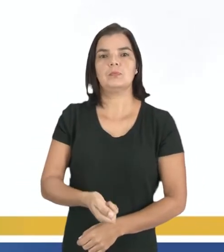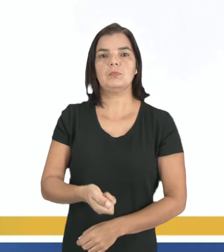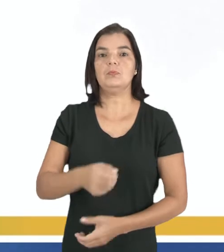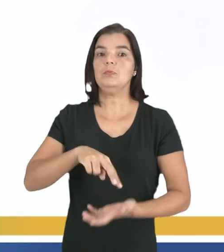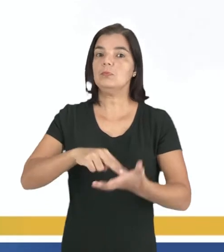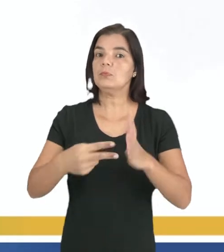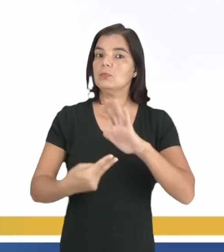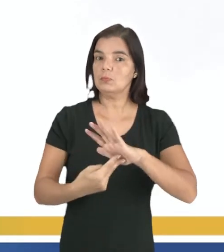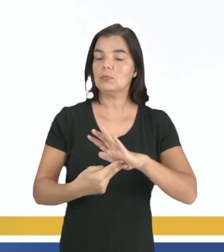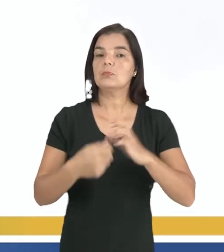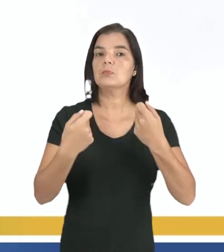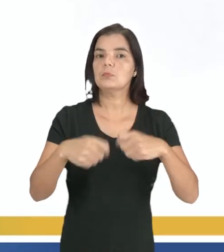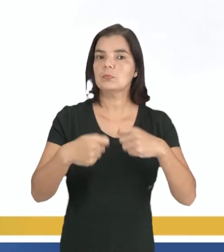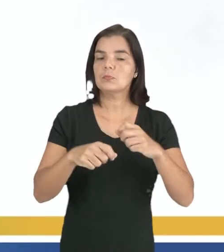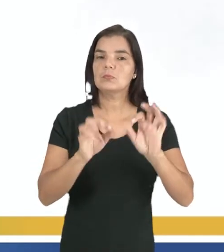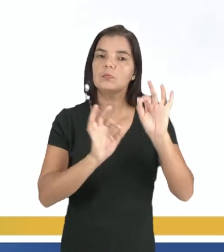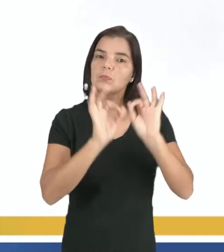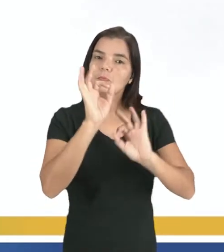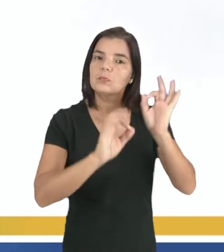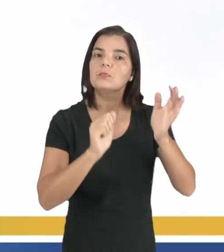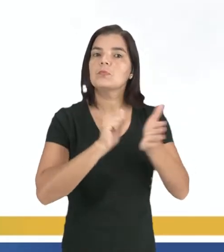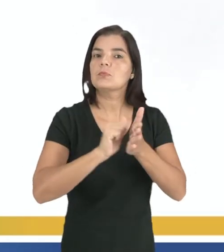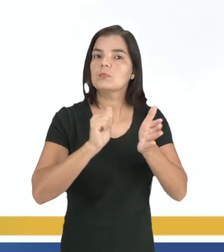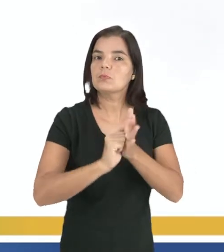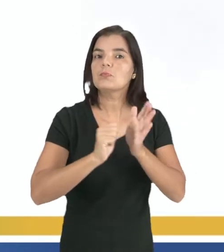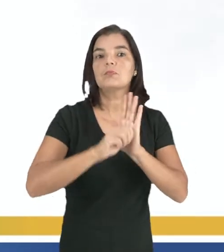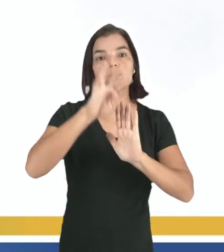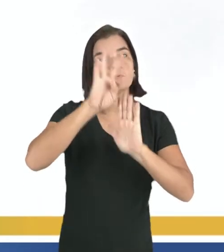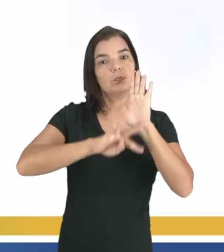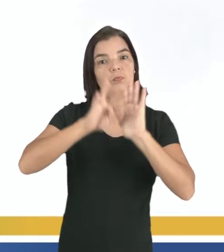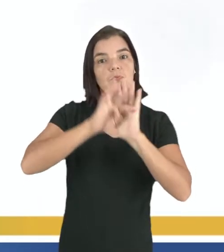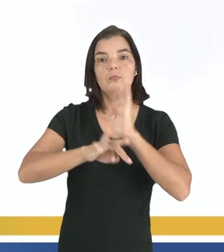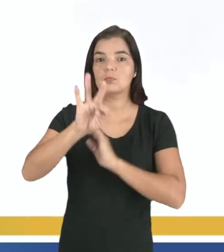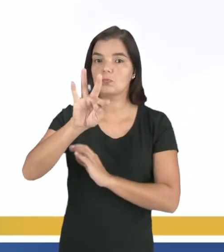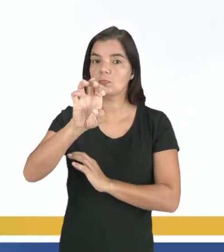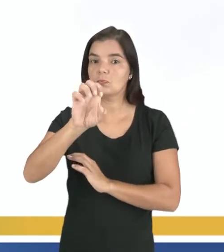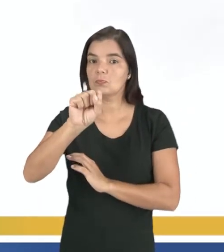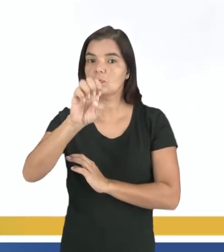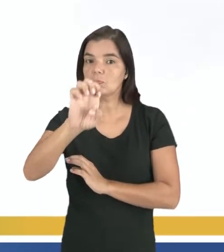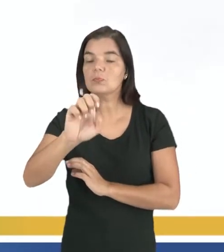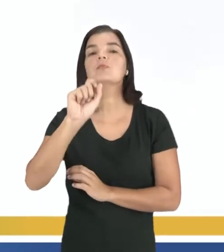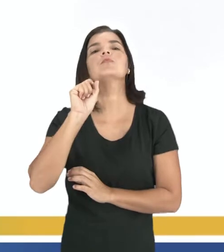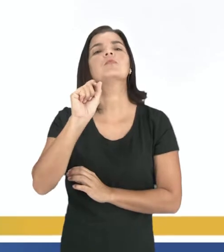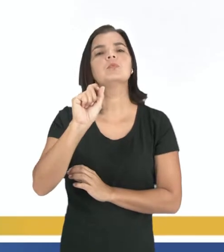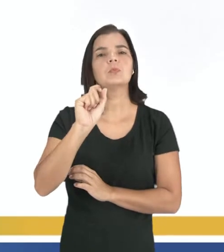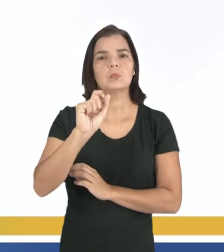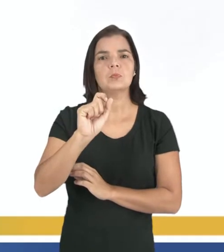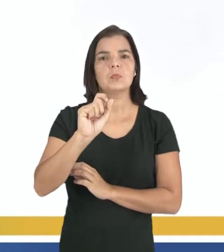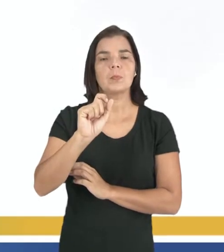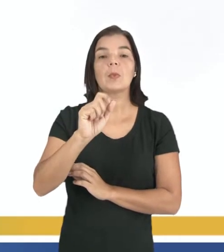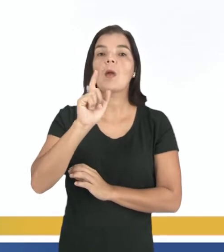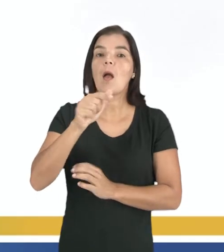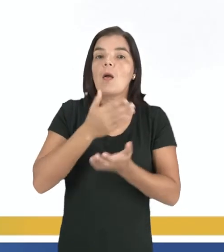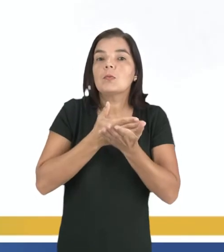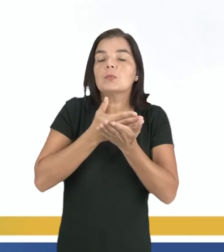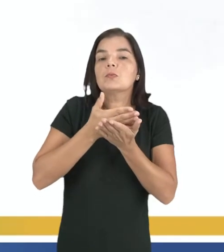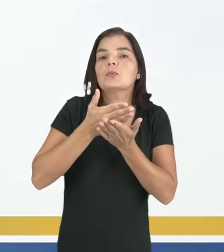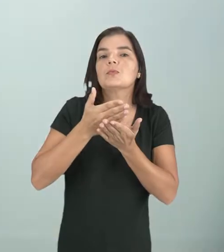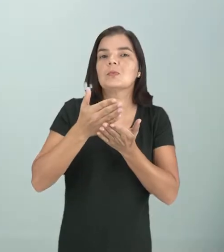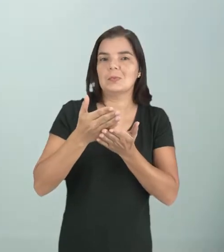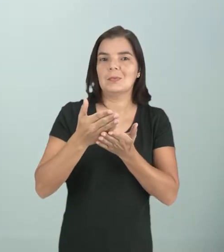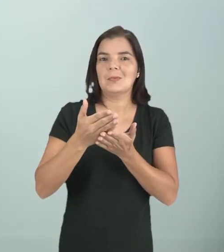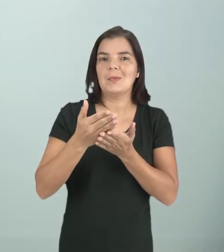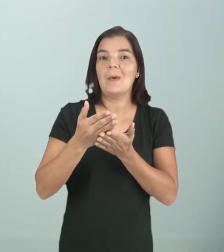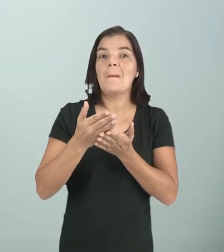ou seja, precisamos construir a nossa tese. A tese, ela é o nosso ponto de partida para a